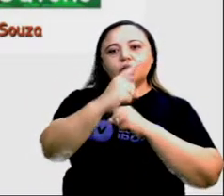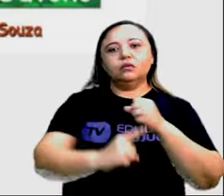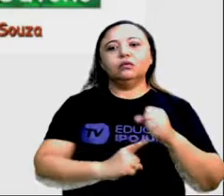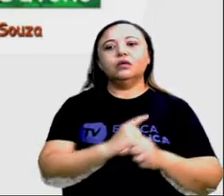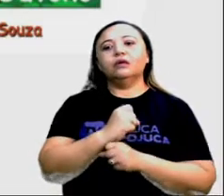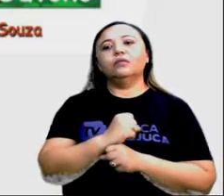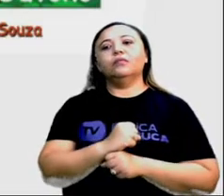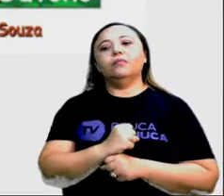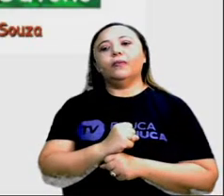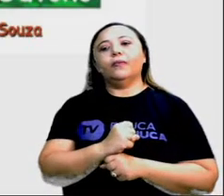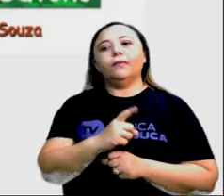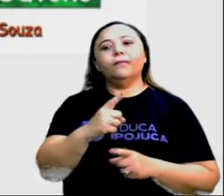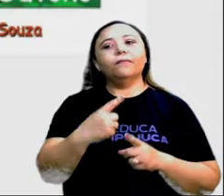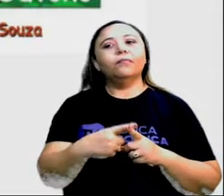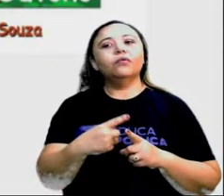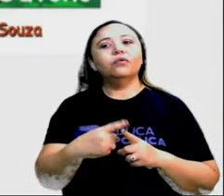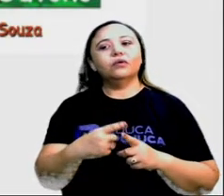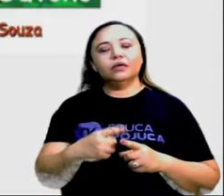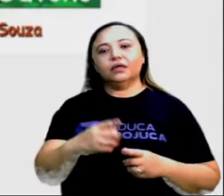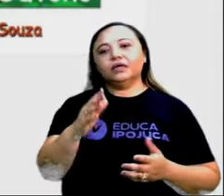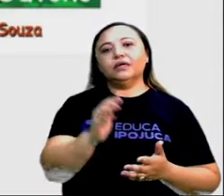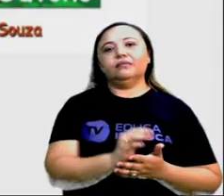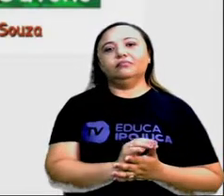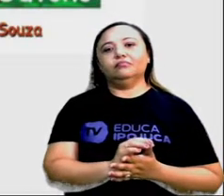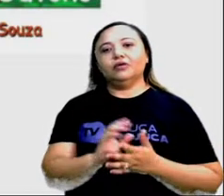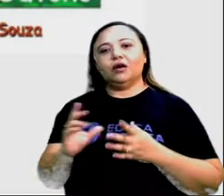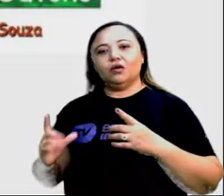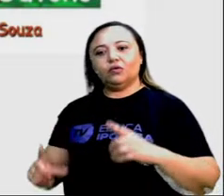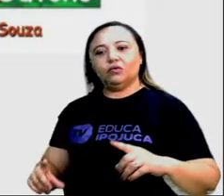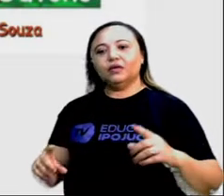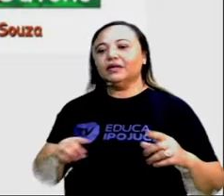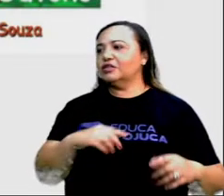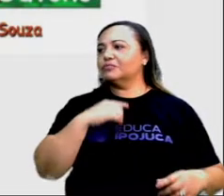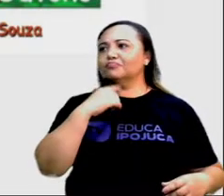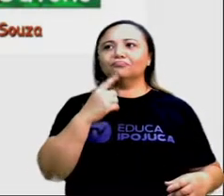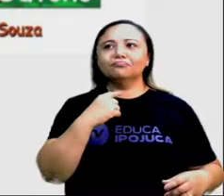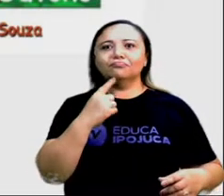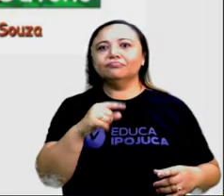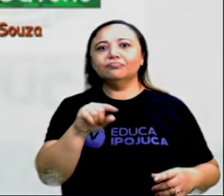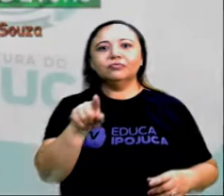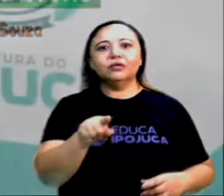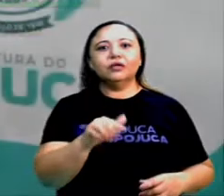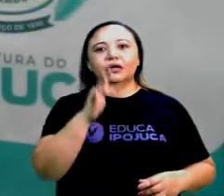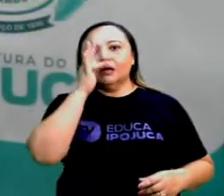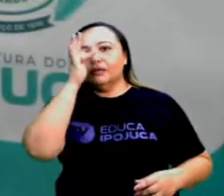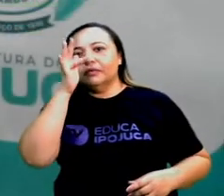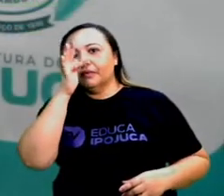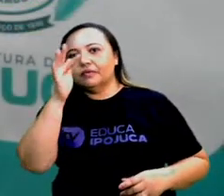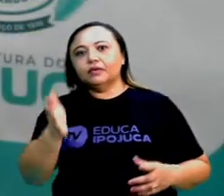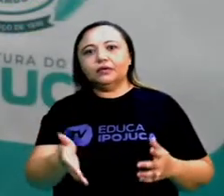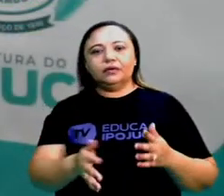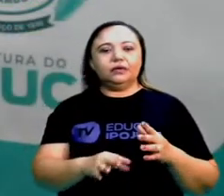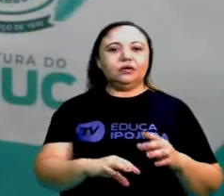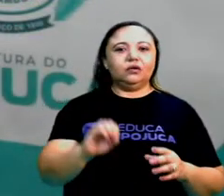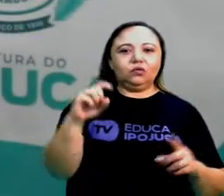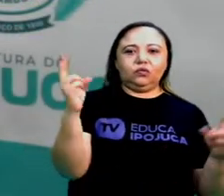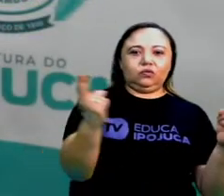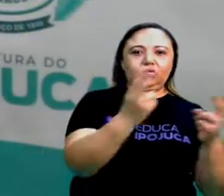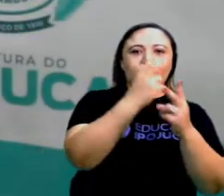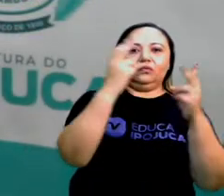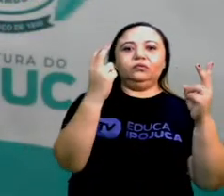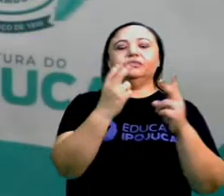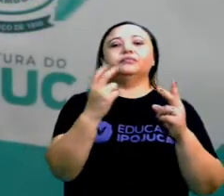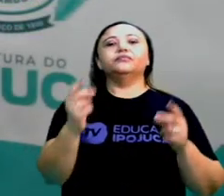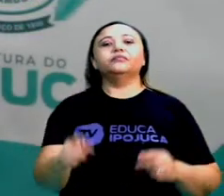outono pode não ser bem definidos. Tem lugares que eles não conseguem identificar direitinho as estações,